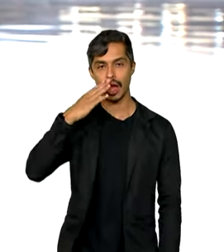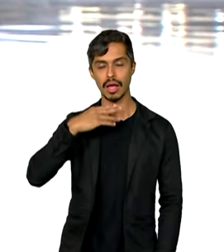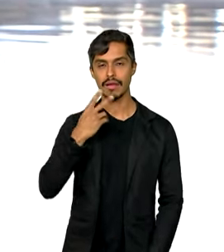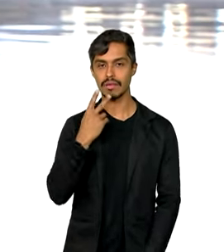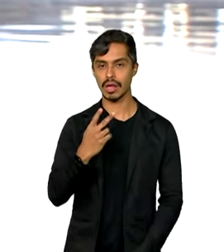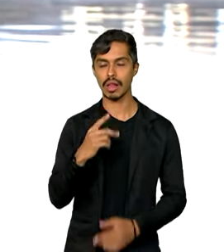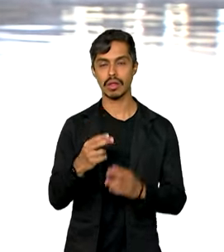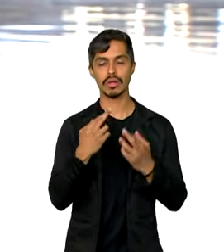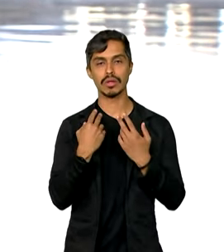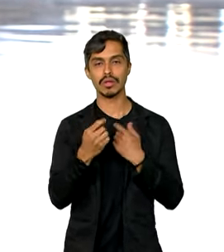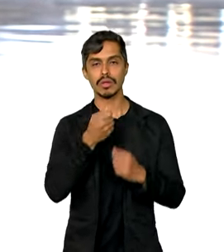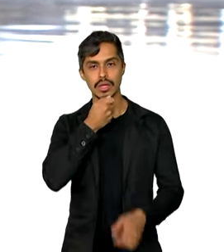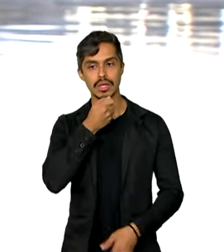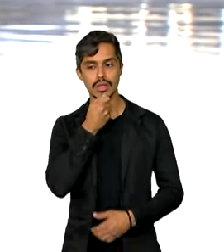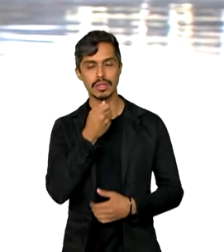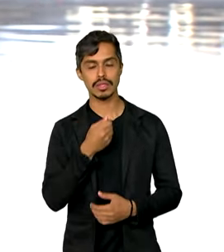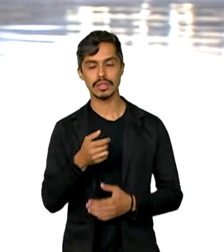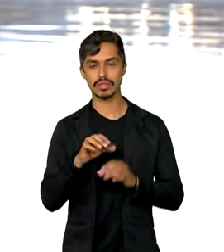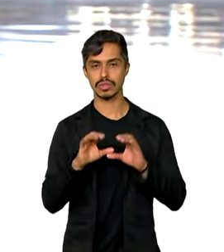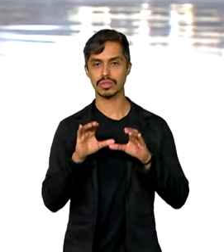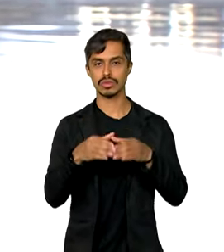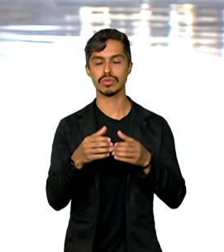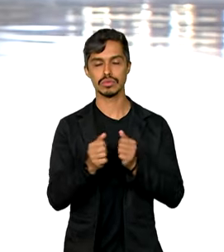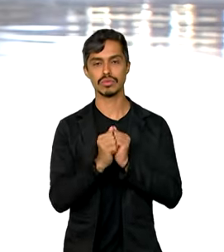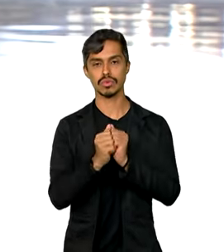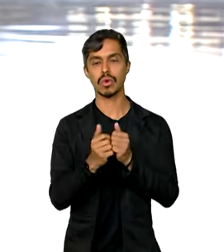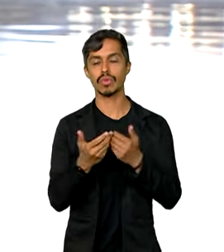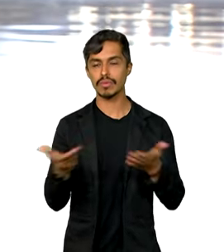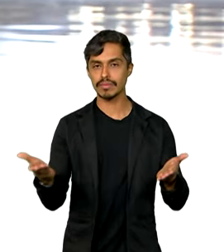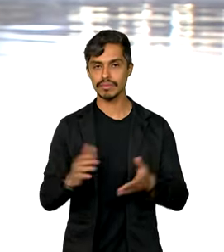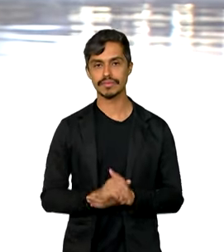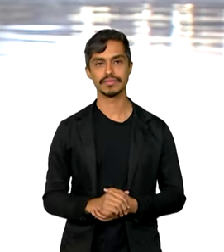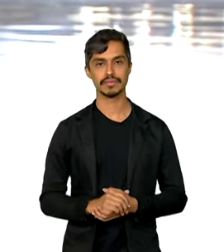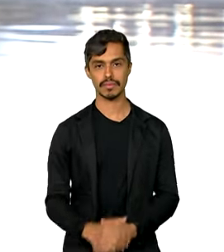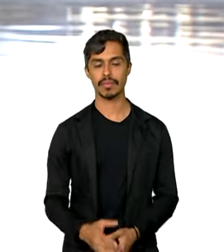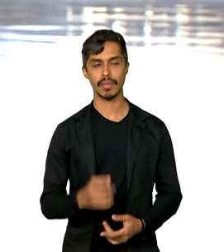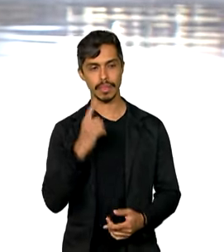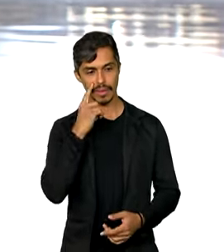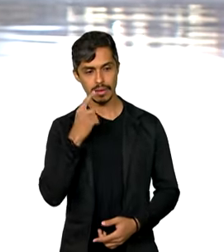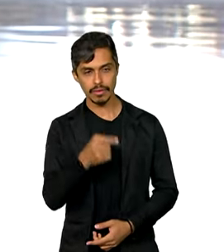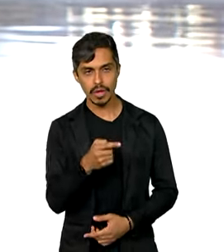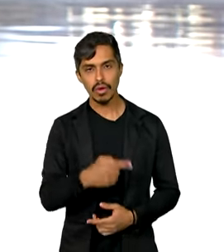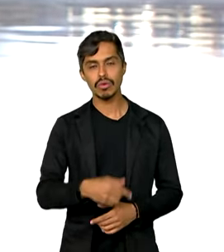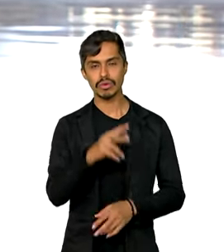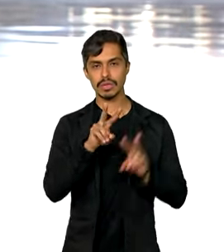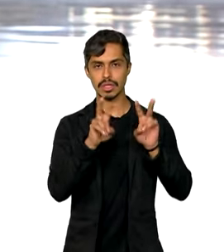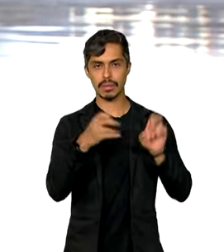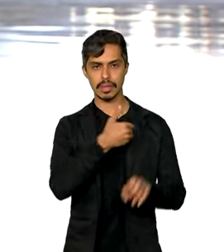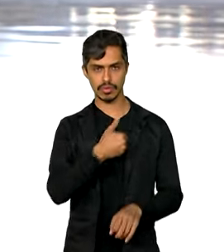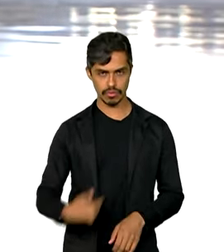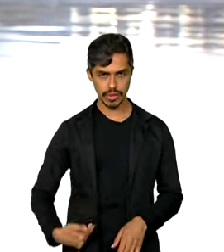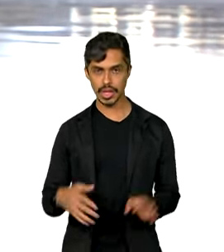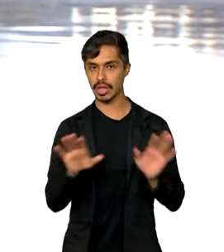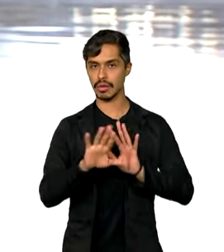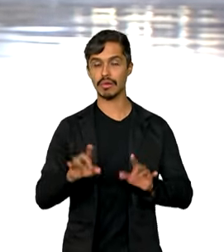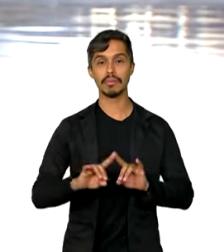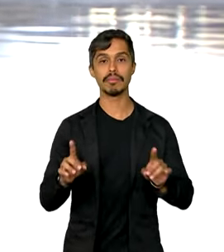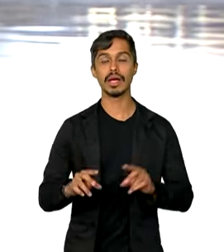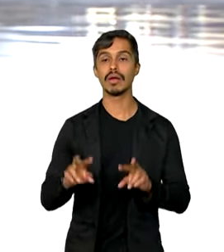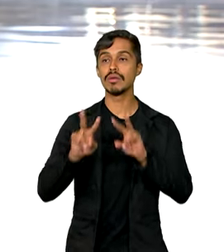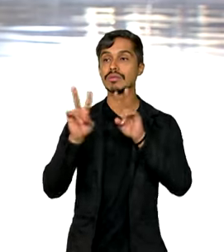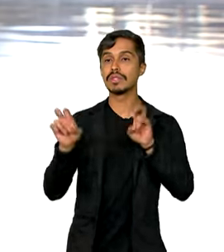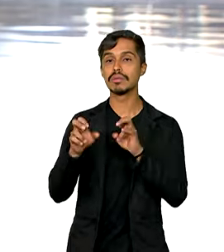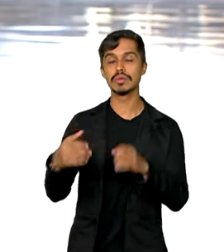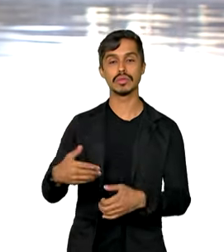coletiva. Segundo o ministro, a ideia é tratar o tema não como um tema do governo, mas como um tema do Estado brasileiro,